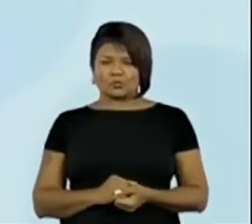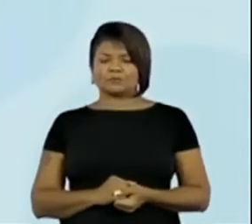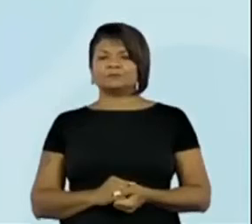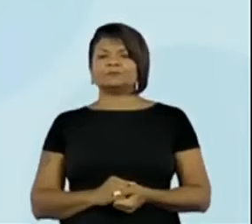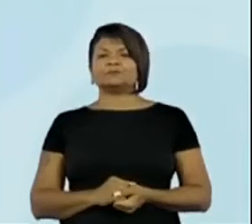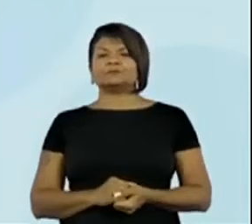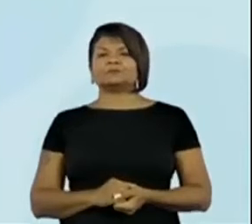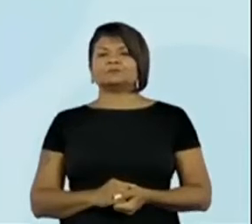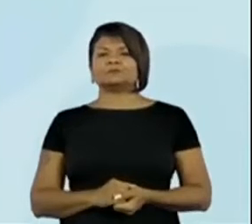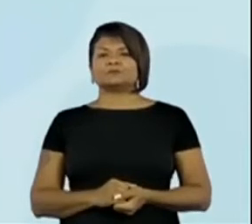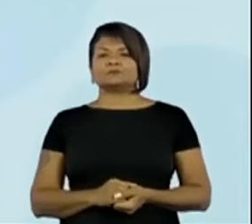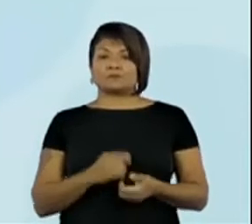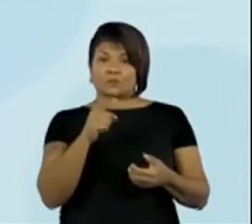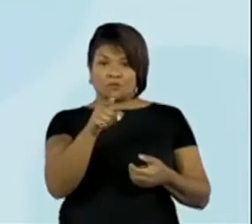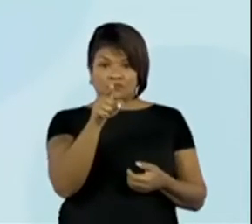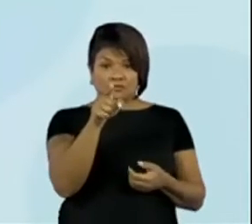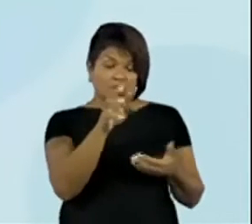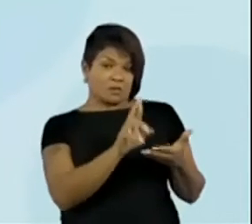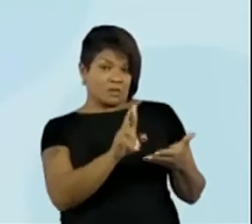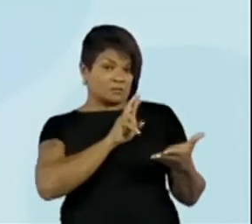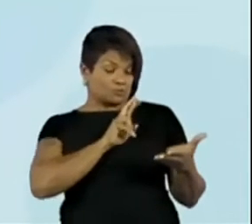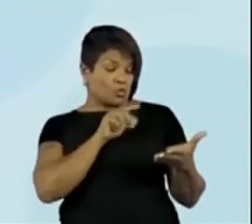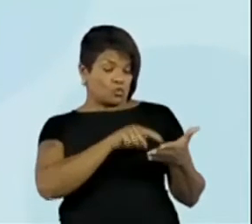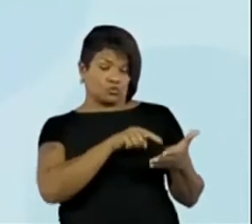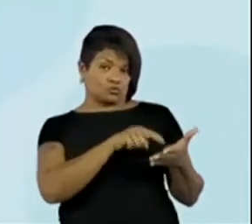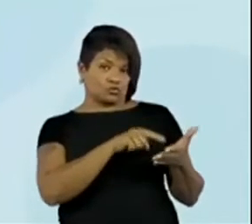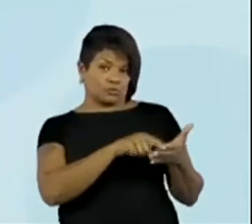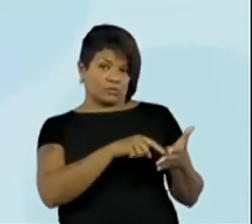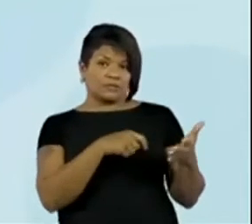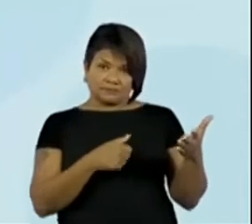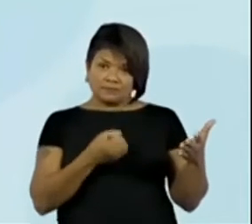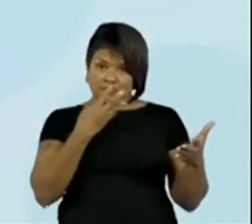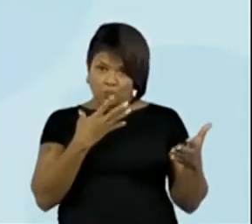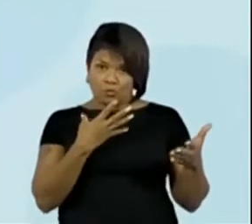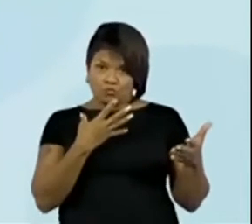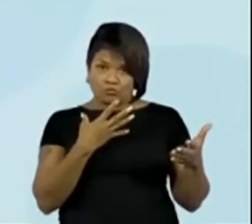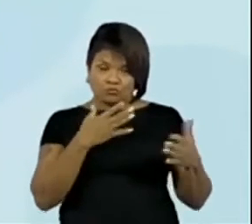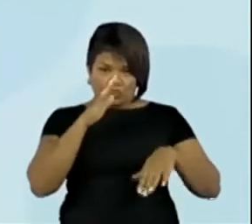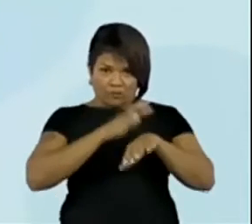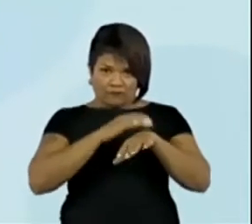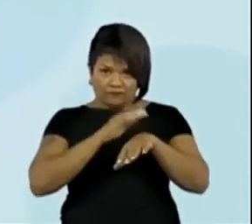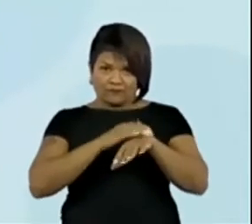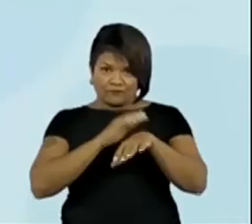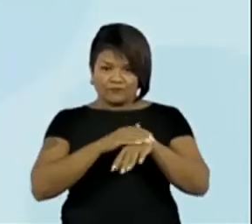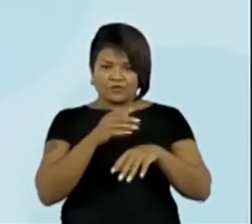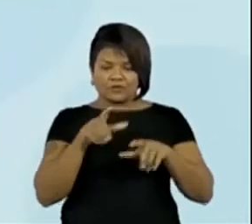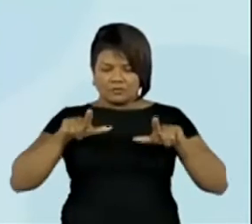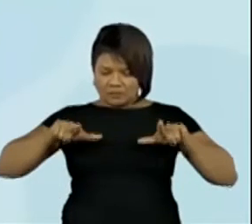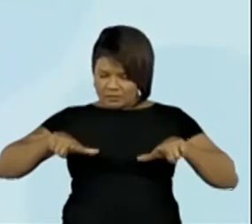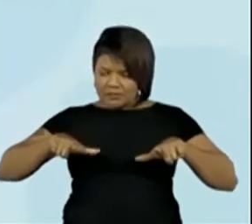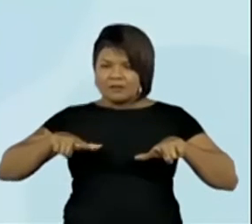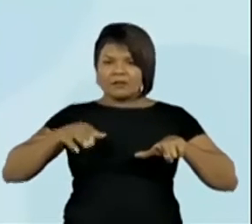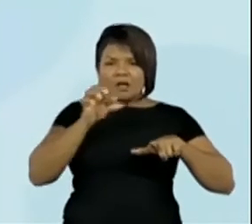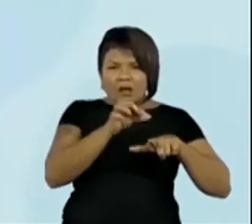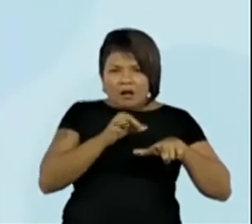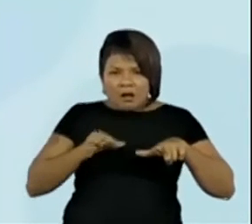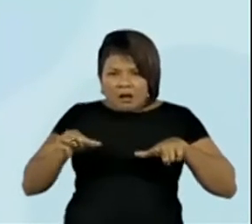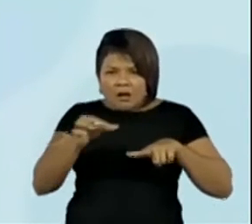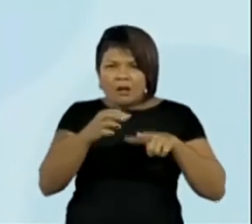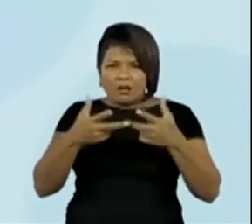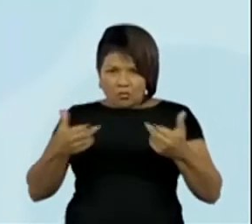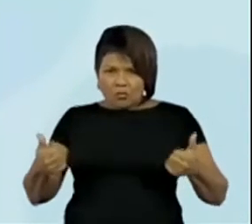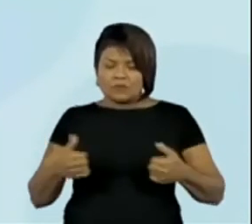fazer. ou não vai caber o meu fazer aqui? Vamos colocar aqui.